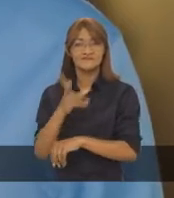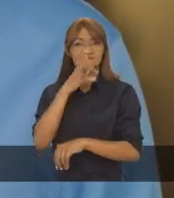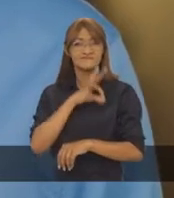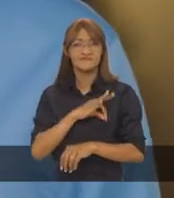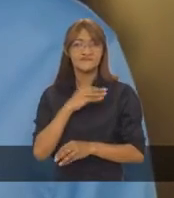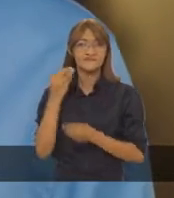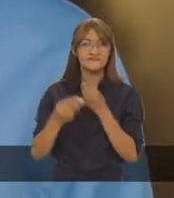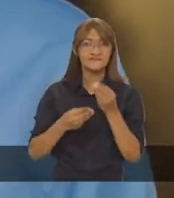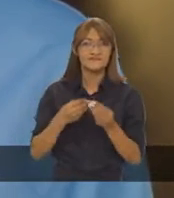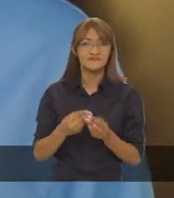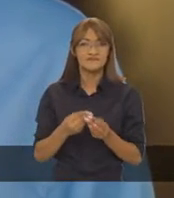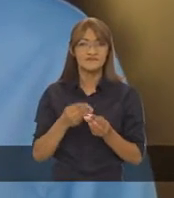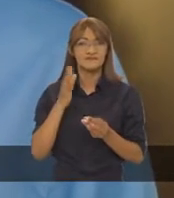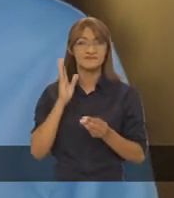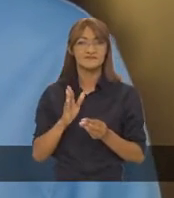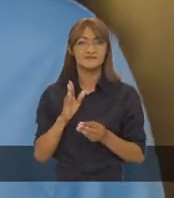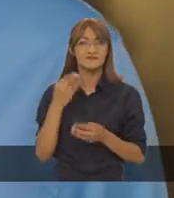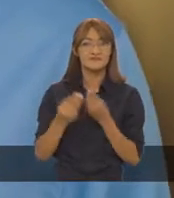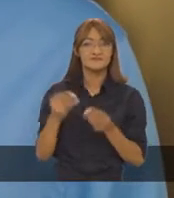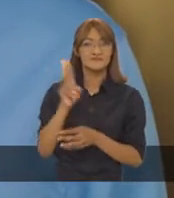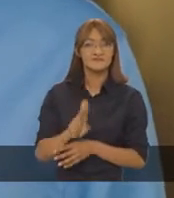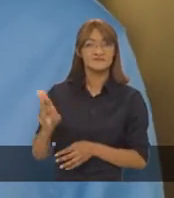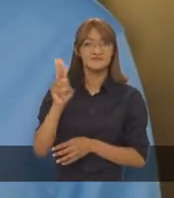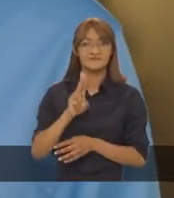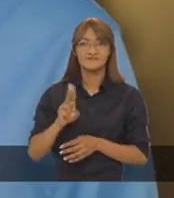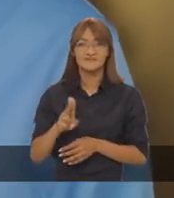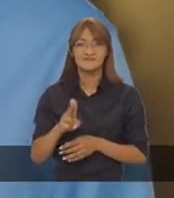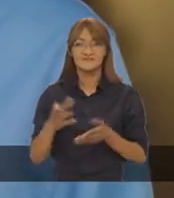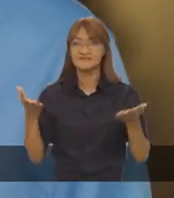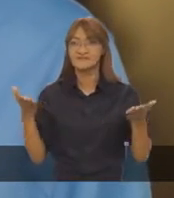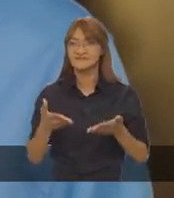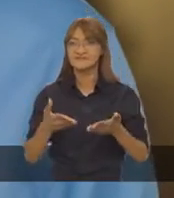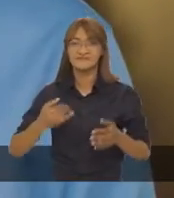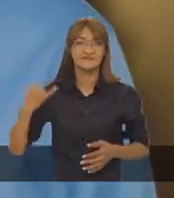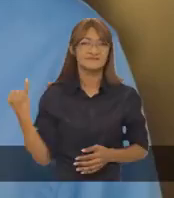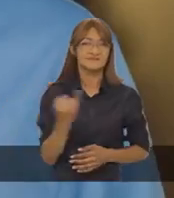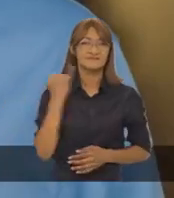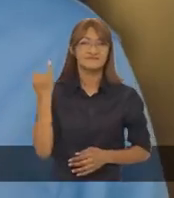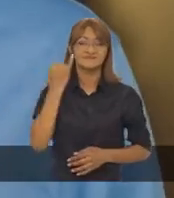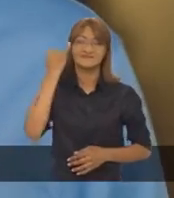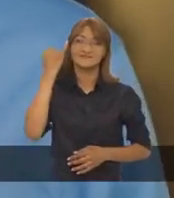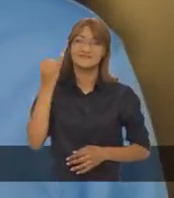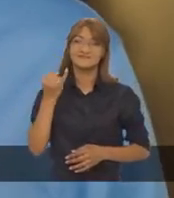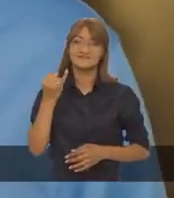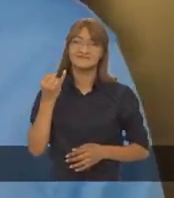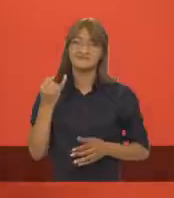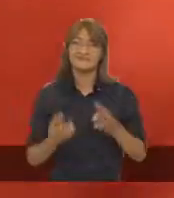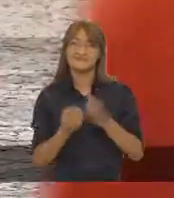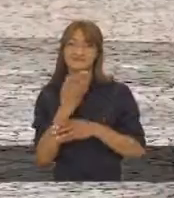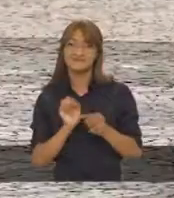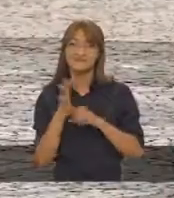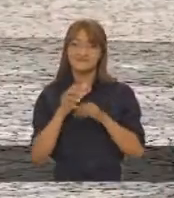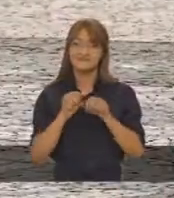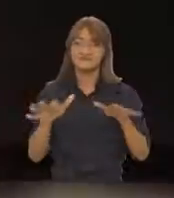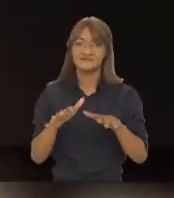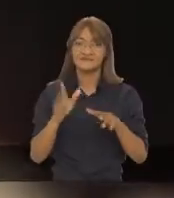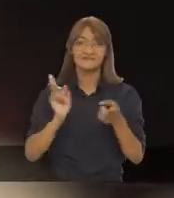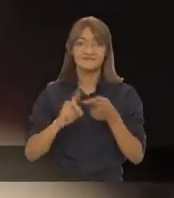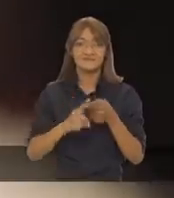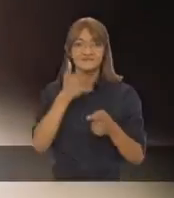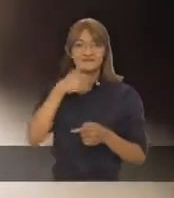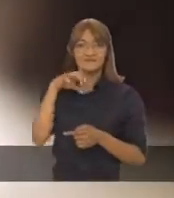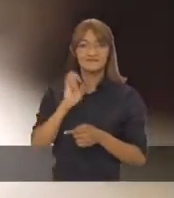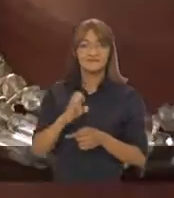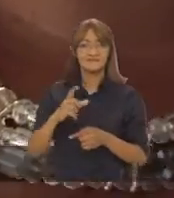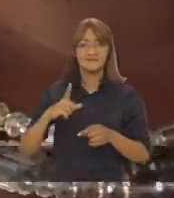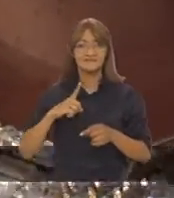associando-a a diversas maneiras de utilizá-la. E que se tornou tão necessária, sobretudo durante a pandemia. Edivaldo vai implantar o